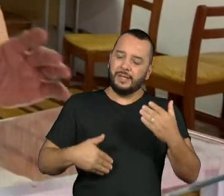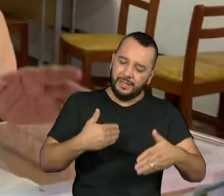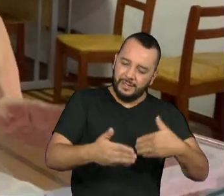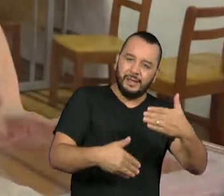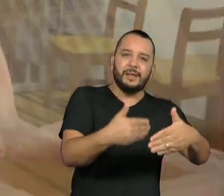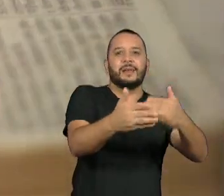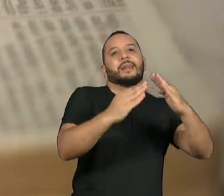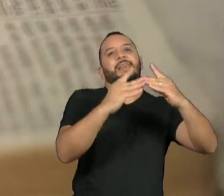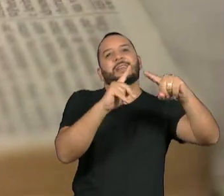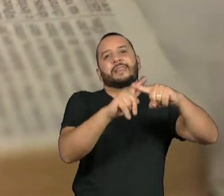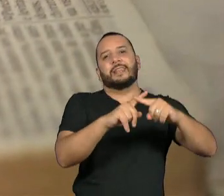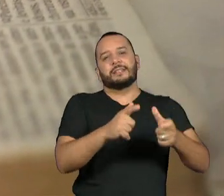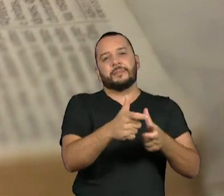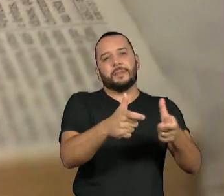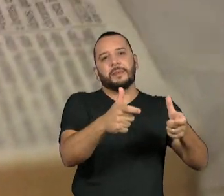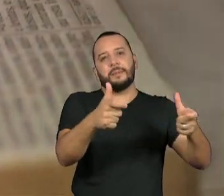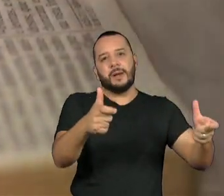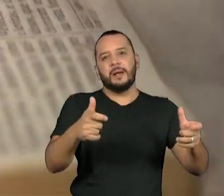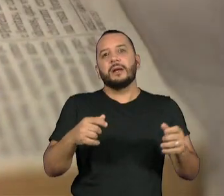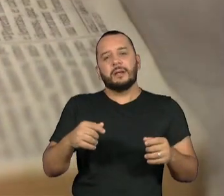para outros países.